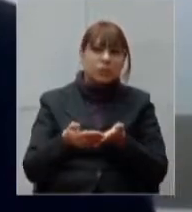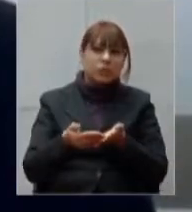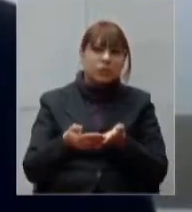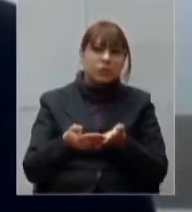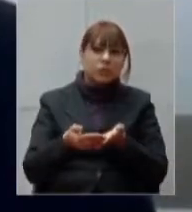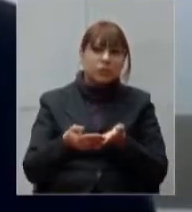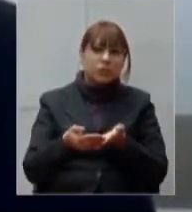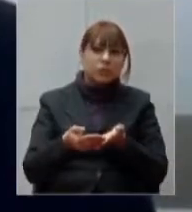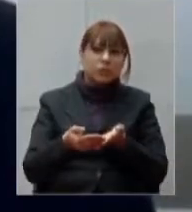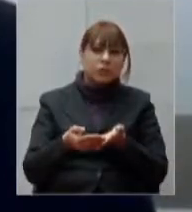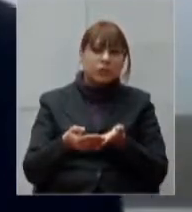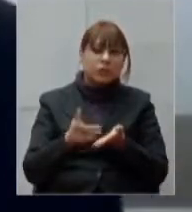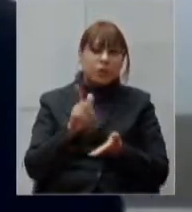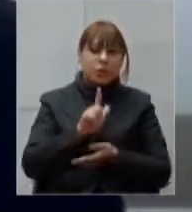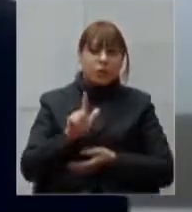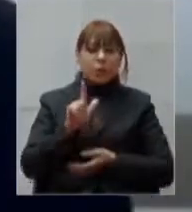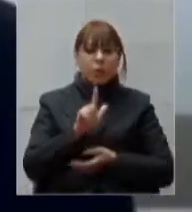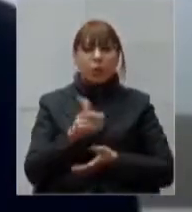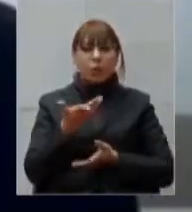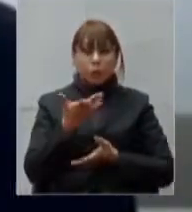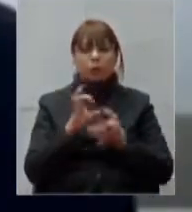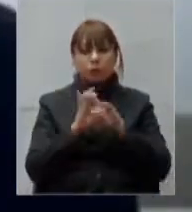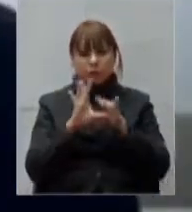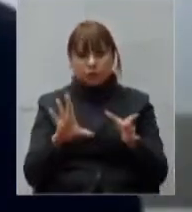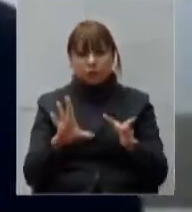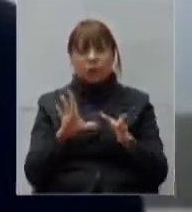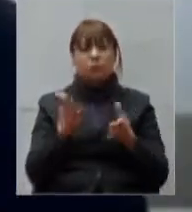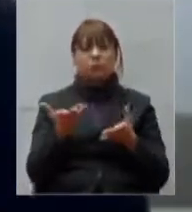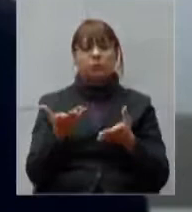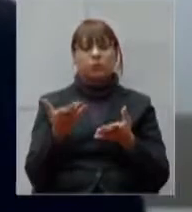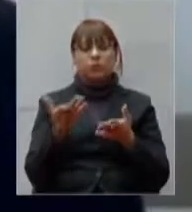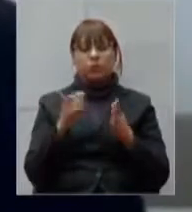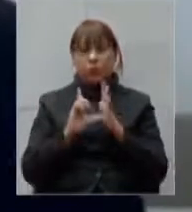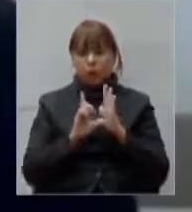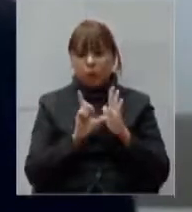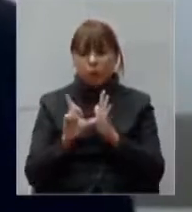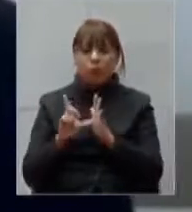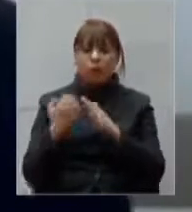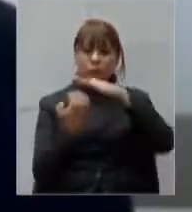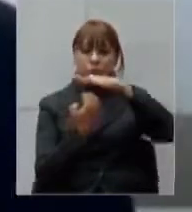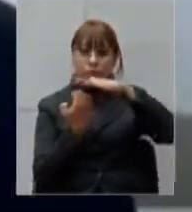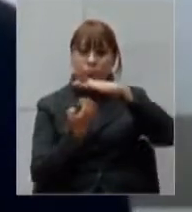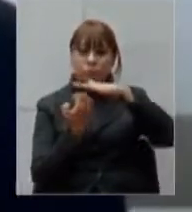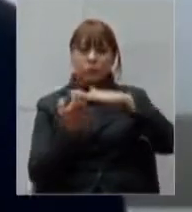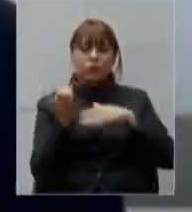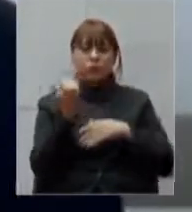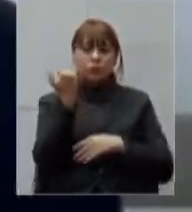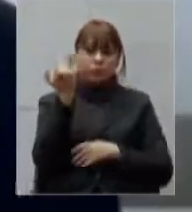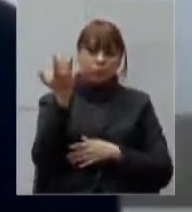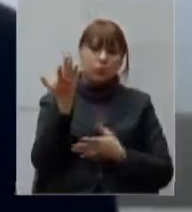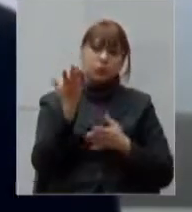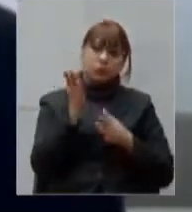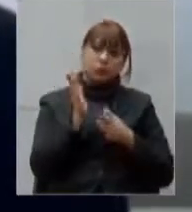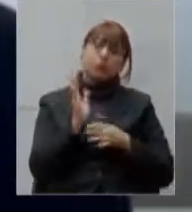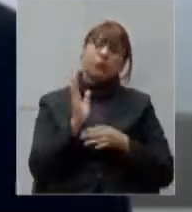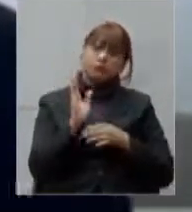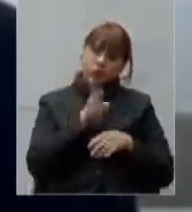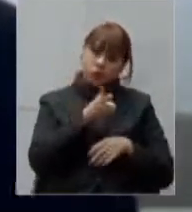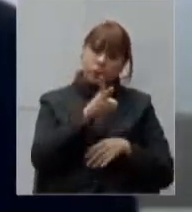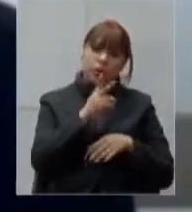evidentemente permitimos os serviços essenciais funcionarem normalmente, as indústrias, nunca fechamos nenhuma indústria na cidade,